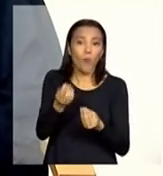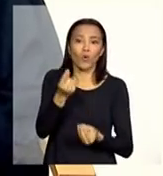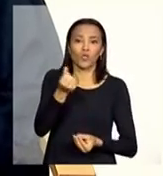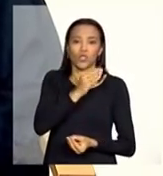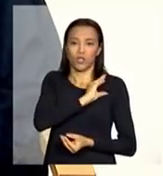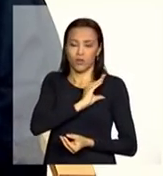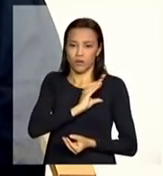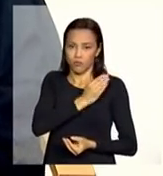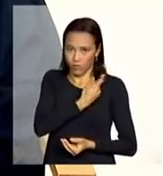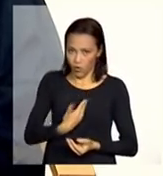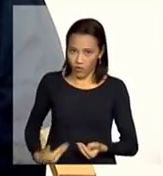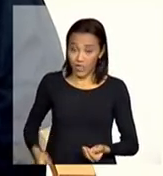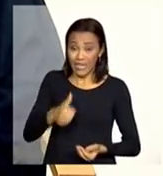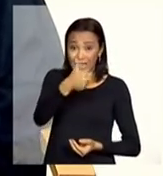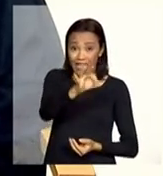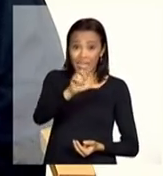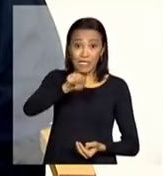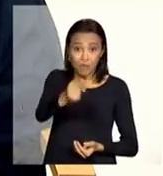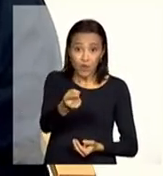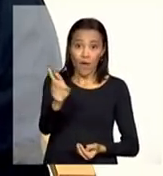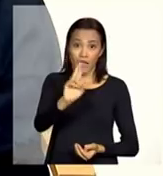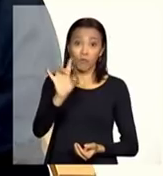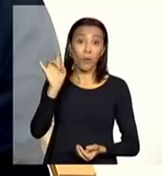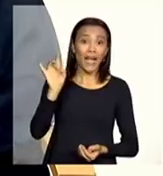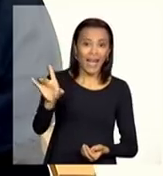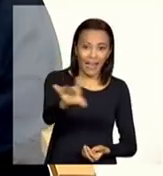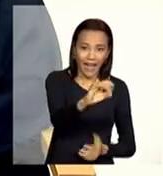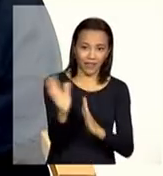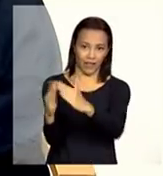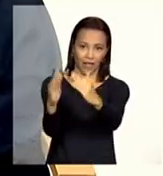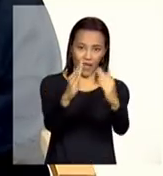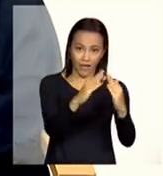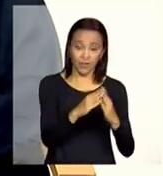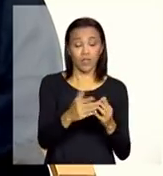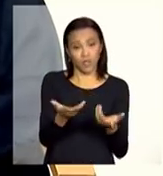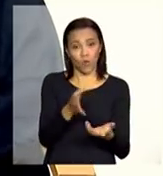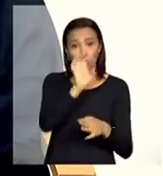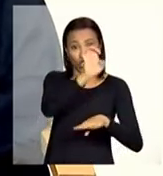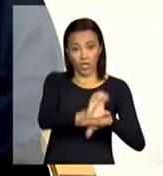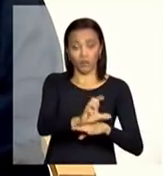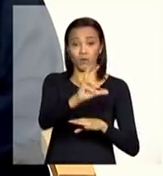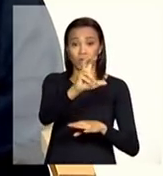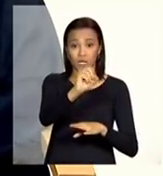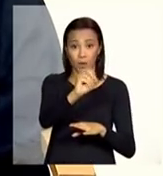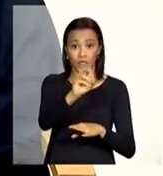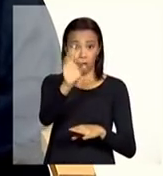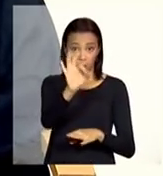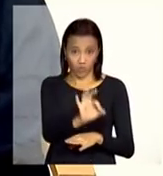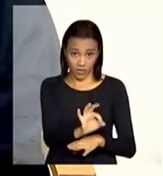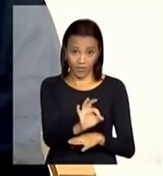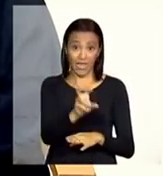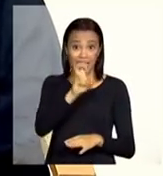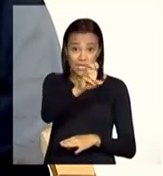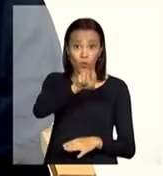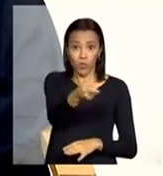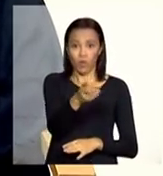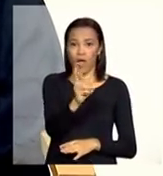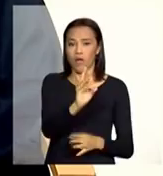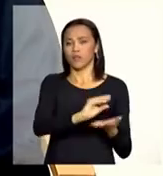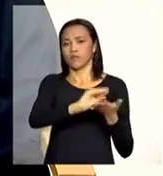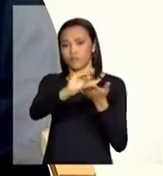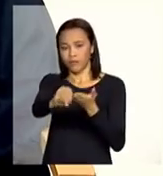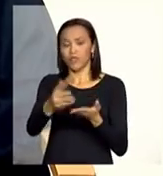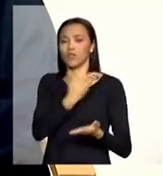10 mil reais por residência inclusiva onde o Estado vem com 50% desse valor 5 mil reais para que possam estar em